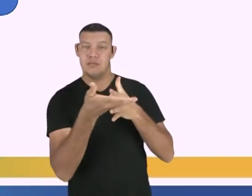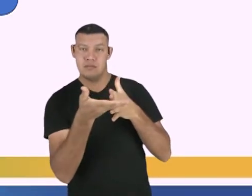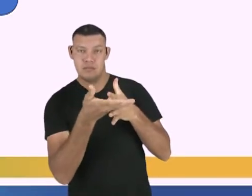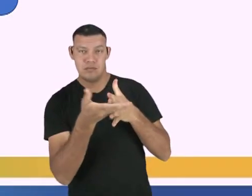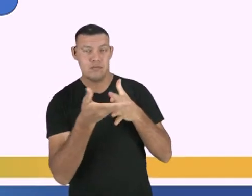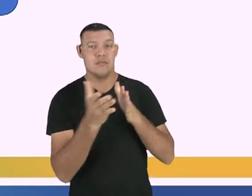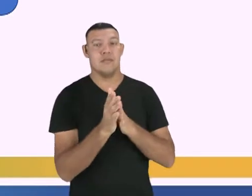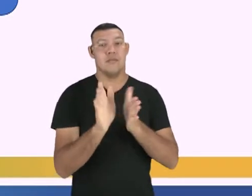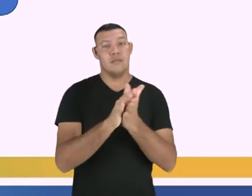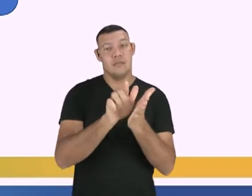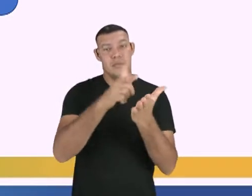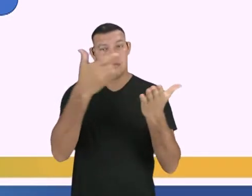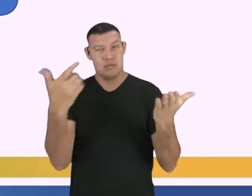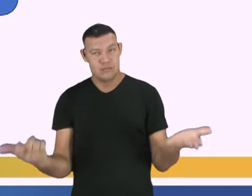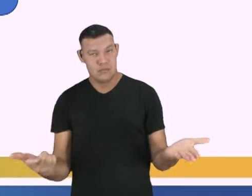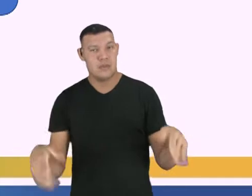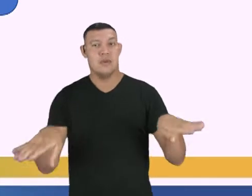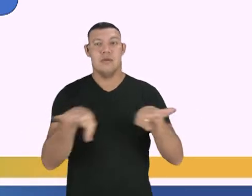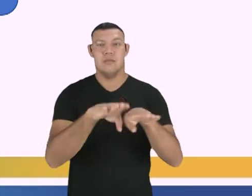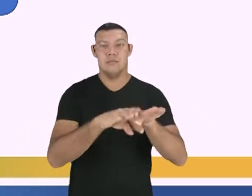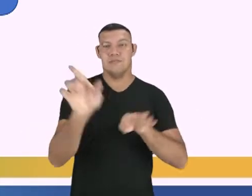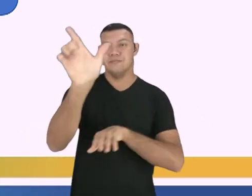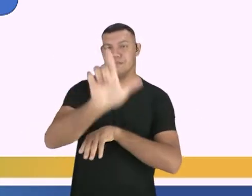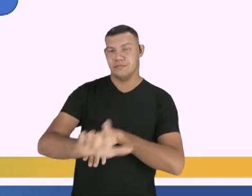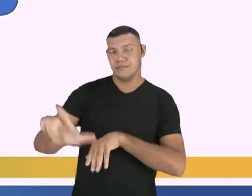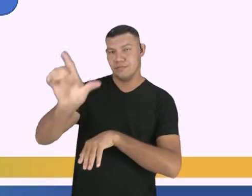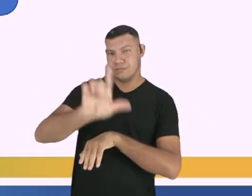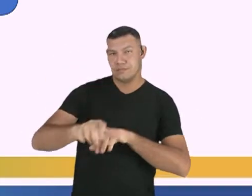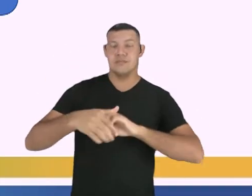entre o jornalismo e a literatura,